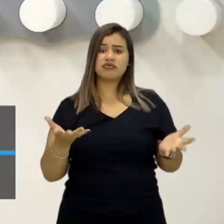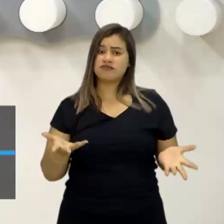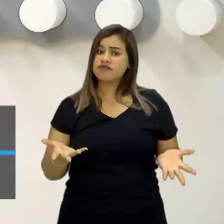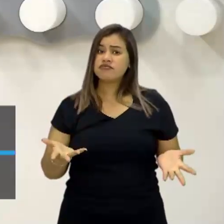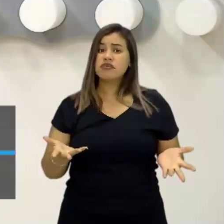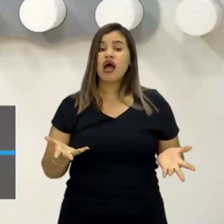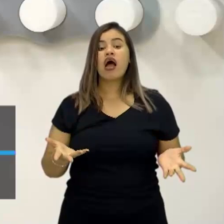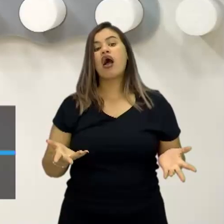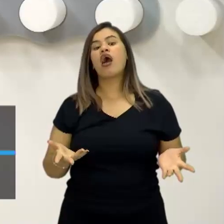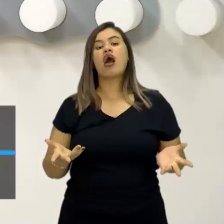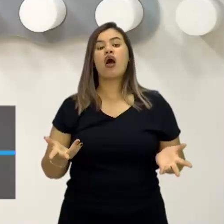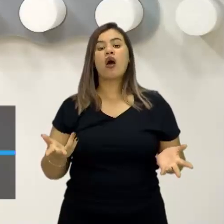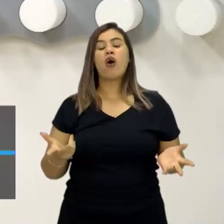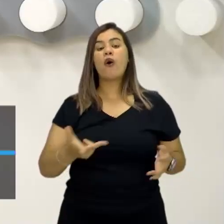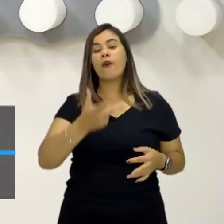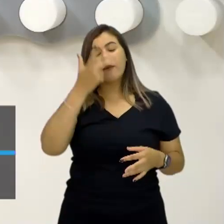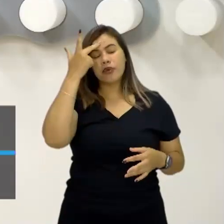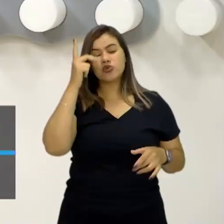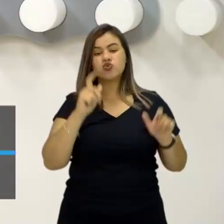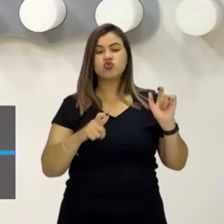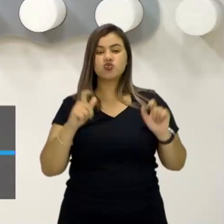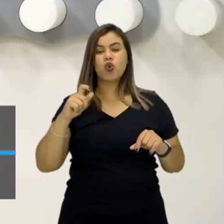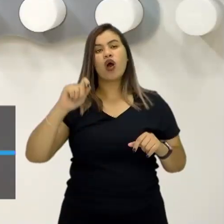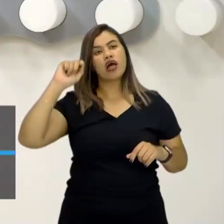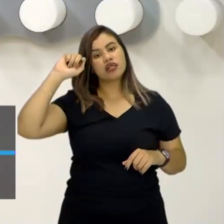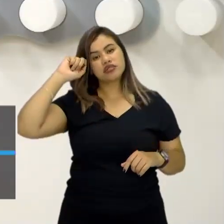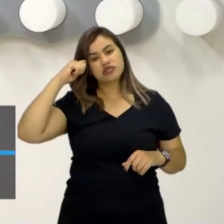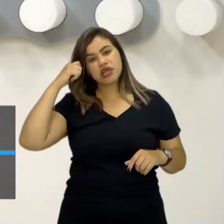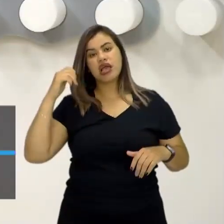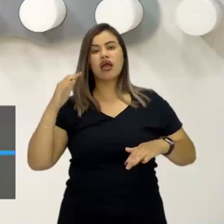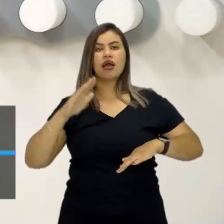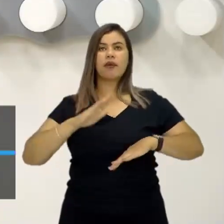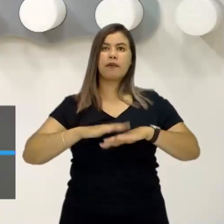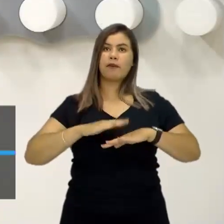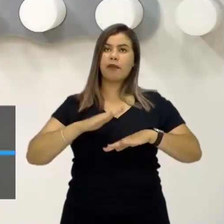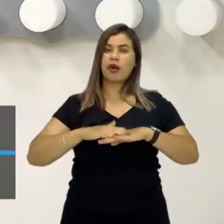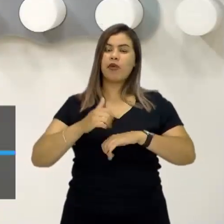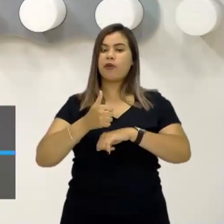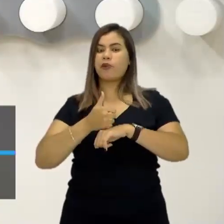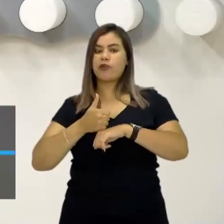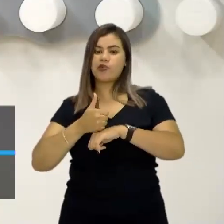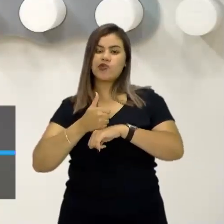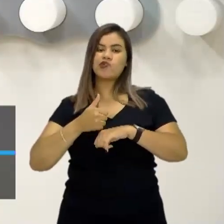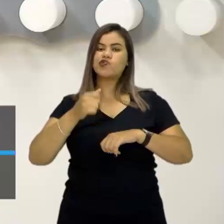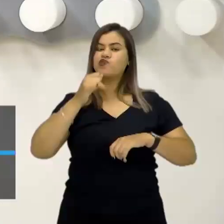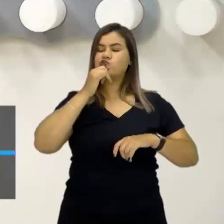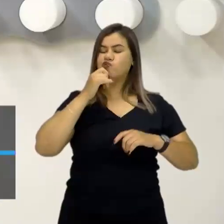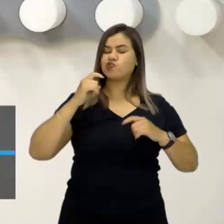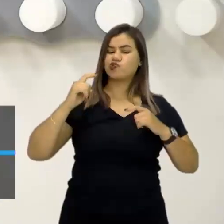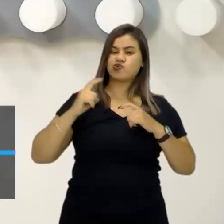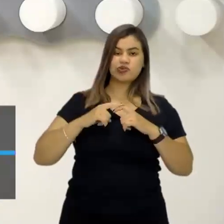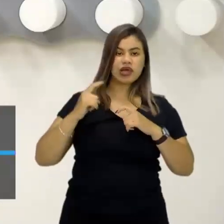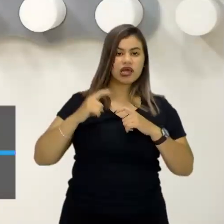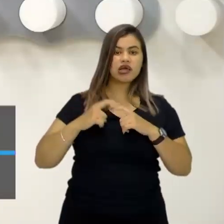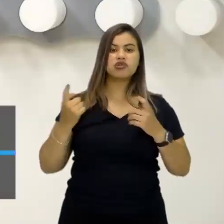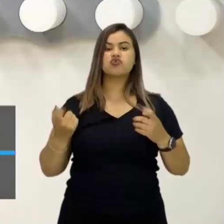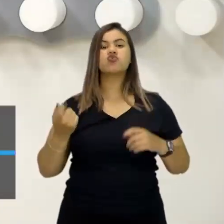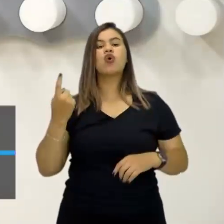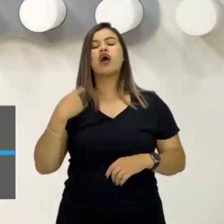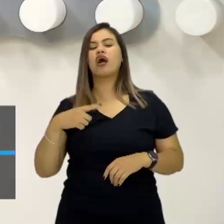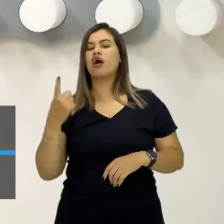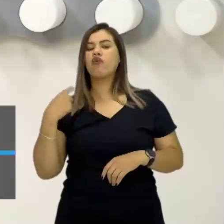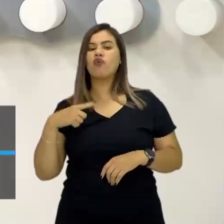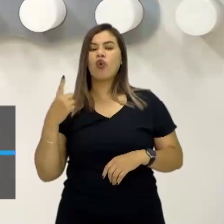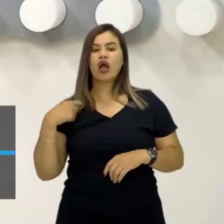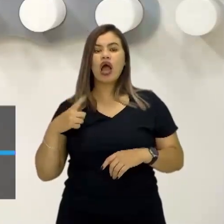exercendo determinadas profissões, como médicos, advogados,